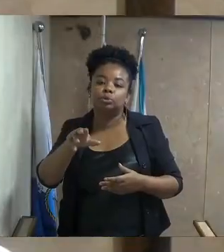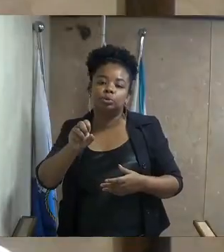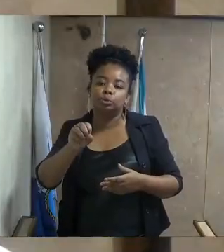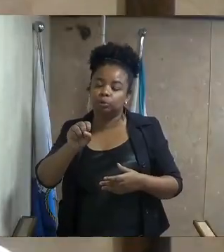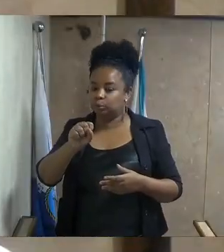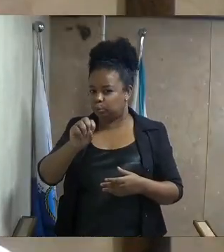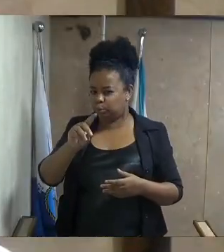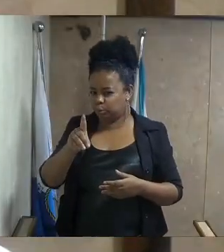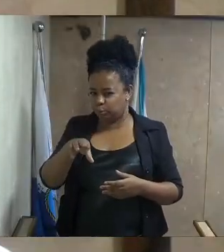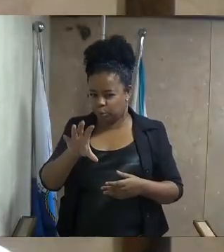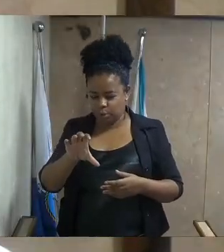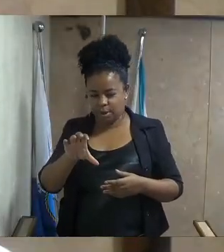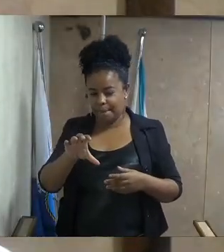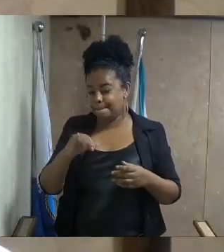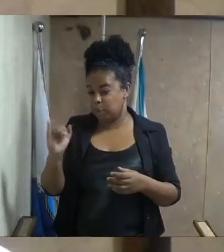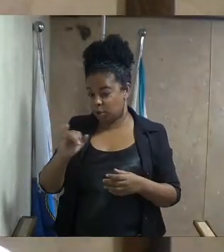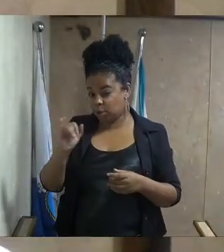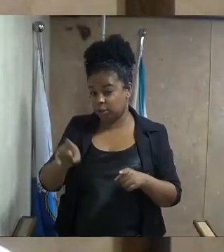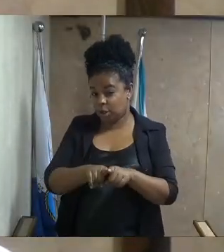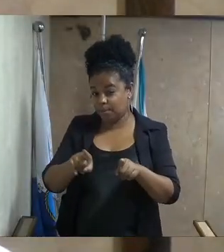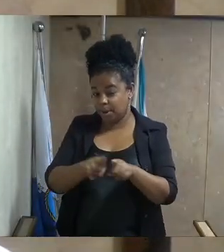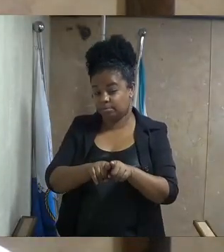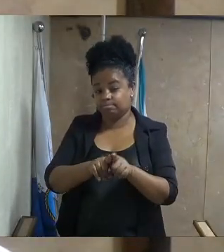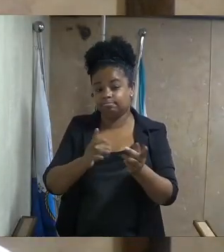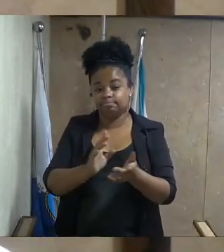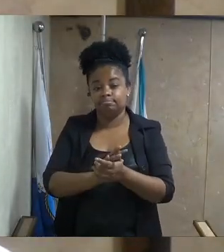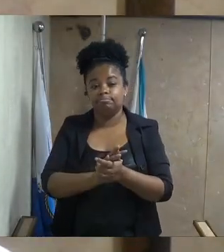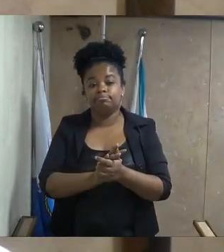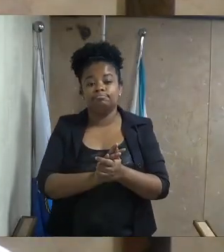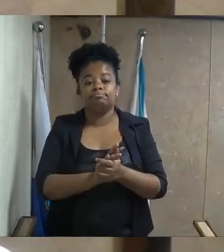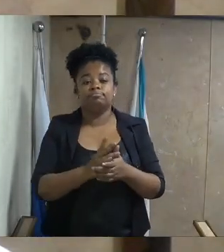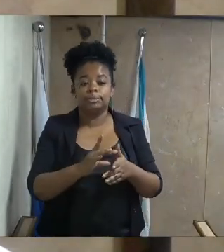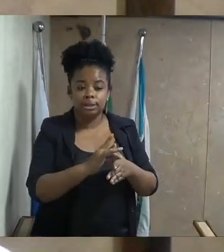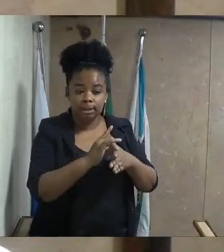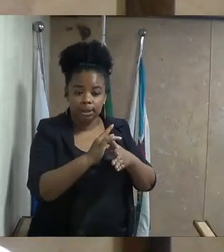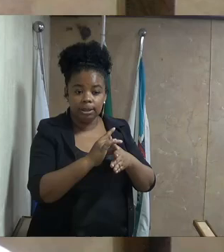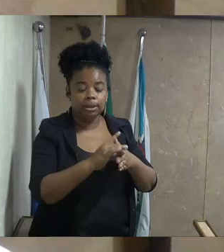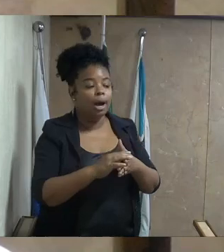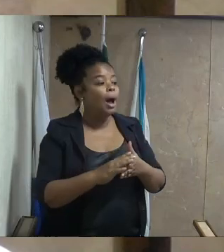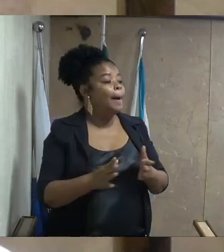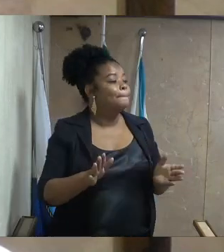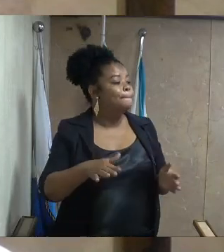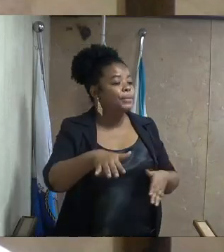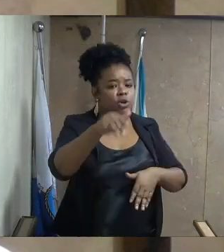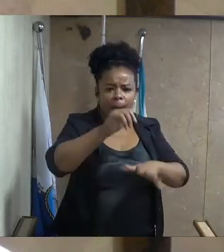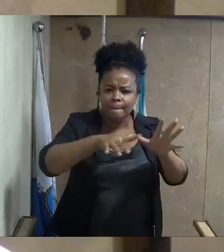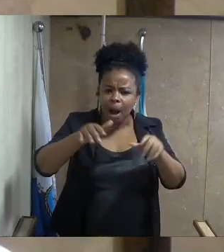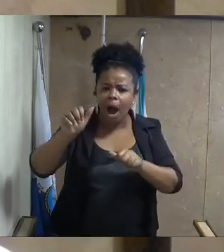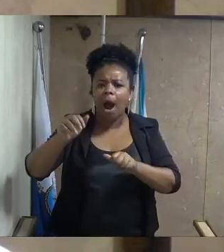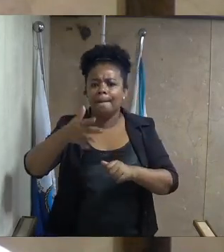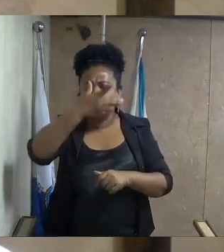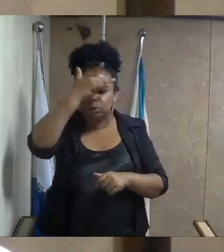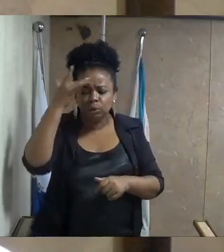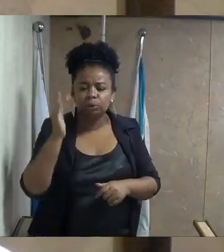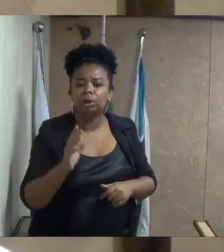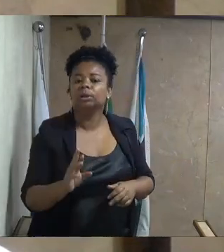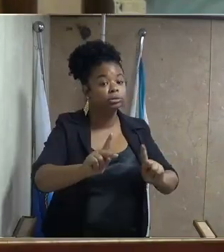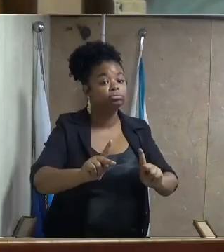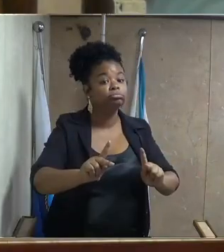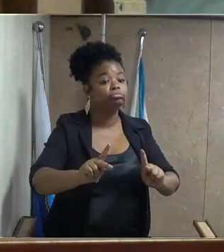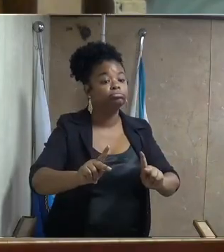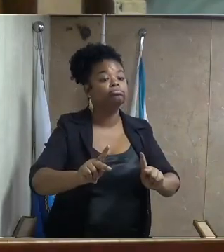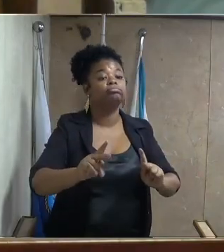É muito importante trazer aqui para dentro dessa casa a quem tem a responsabilidade de dar a resposta da população.